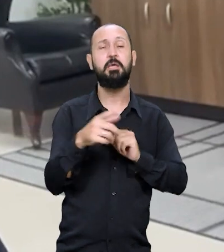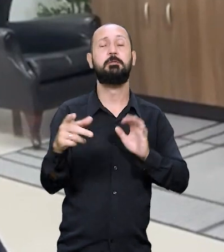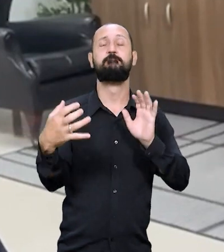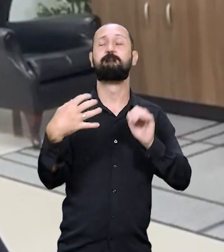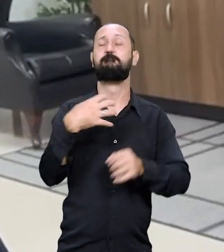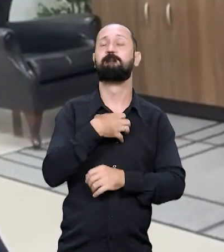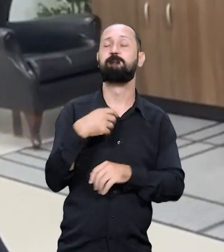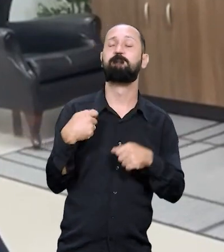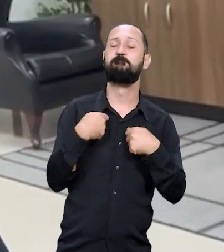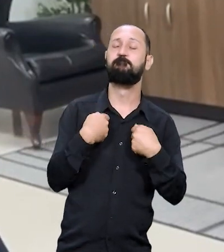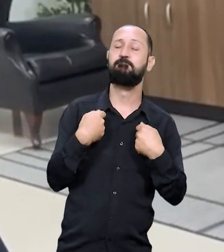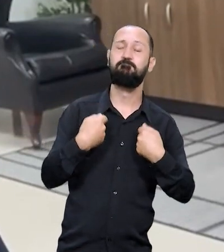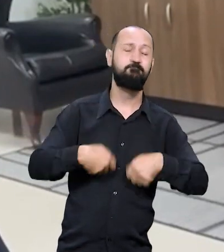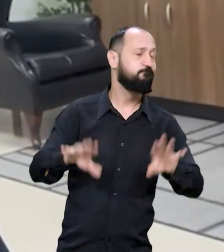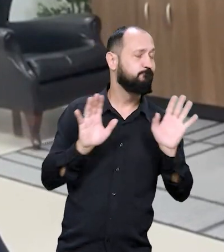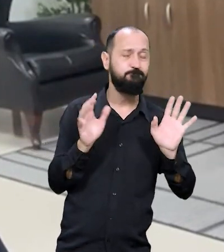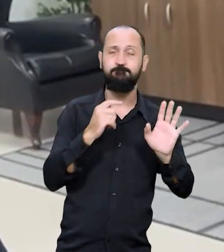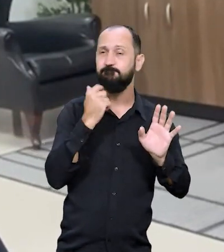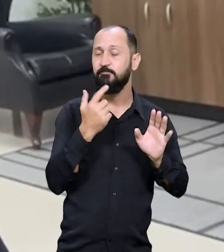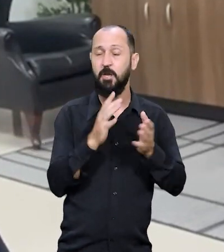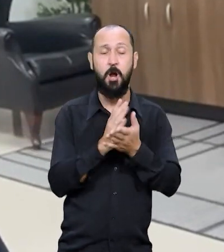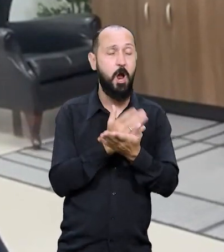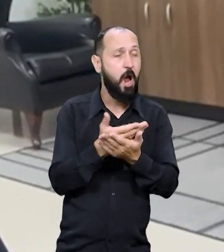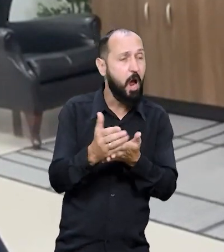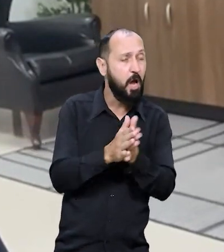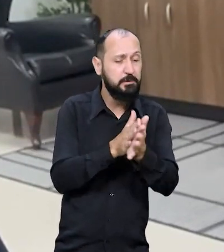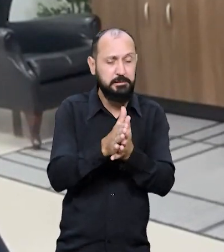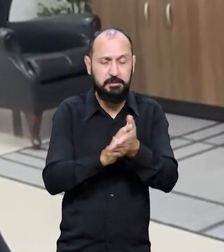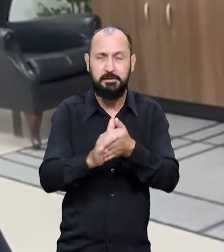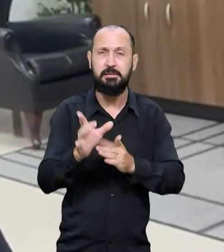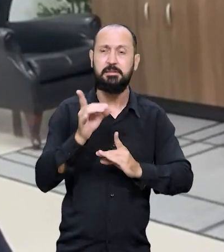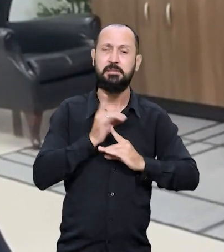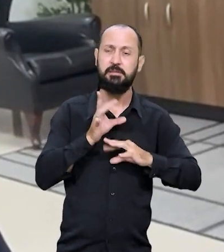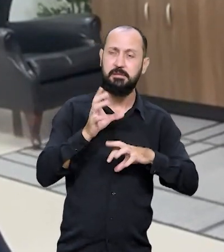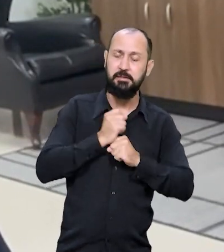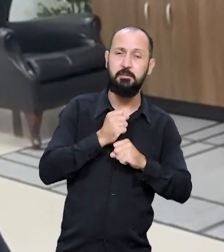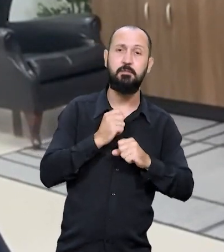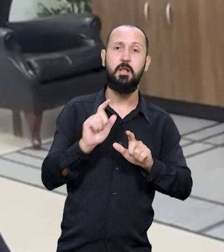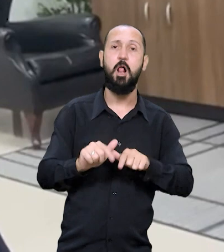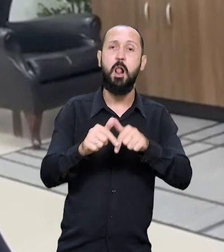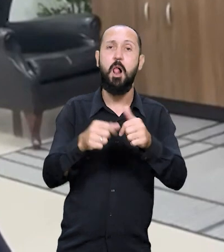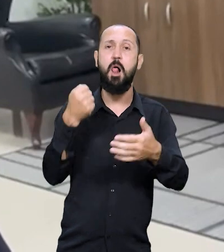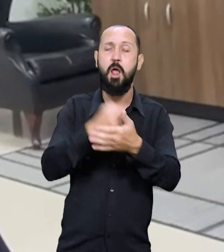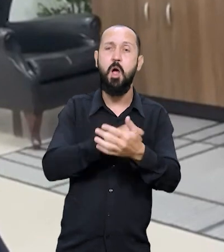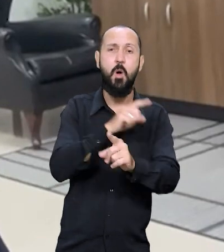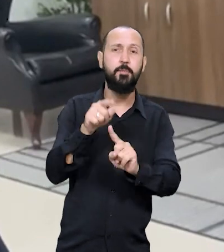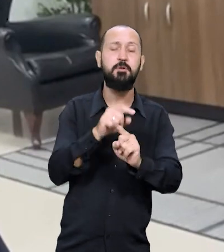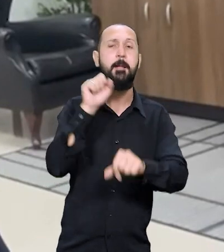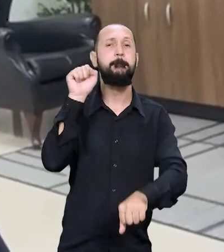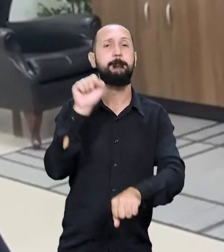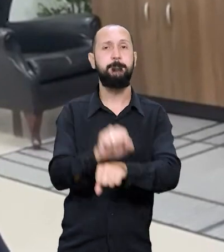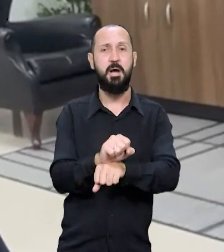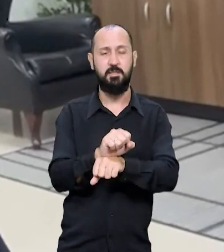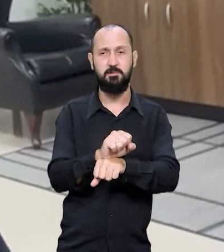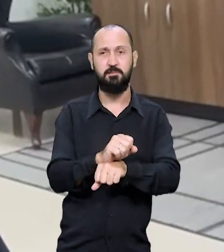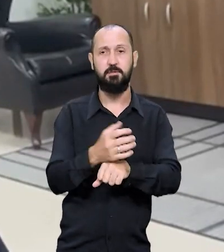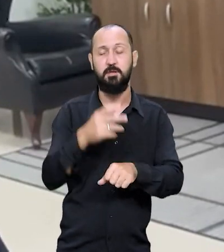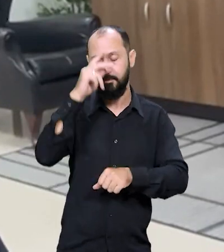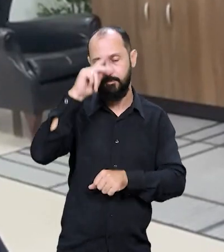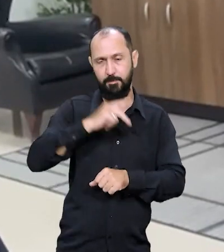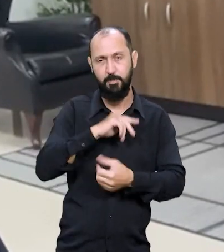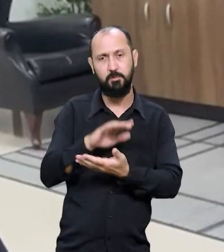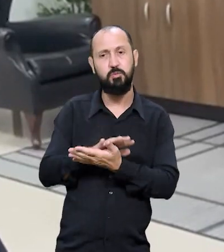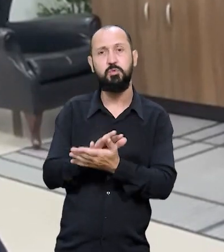ele se sentindo incapaz, ele gera ansiedade, gera depressão e ele para de lutar pelos objetivos dele, se